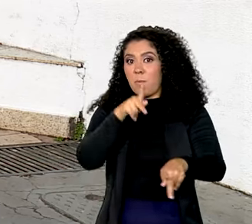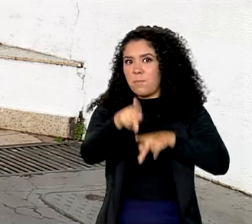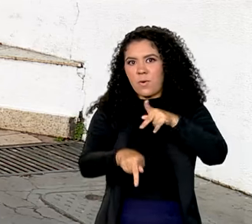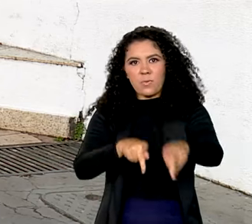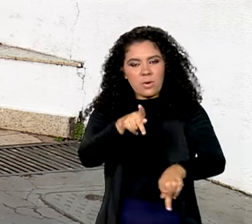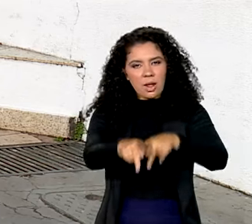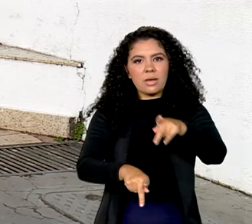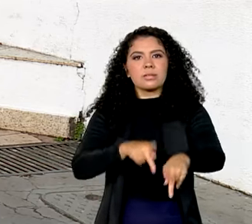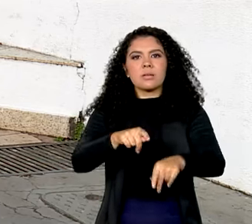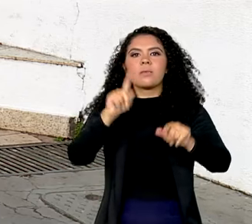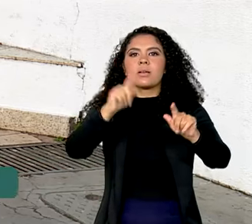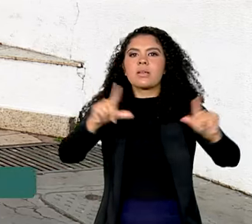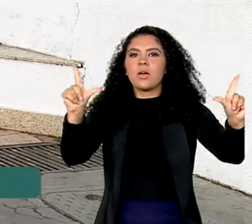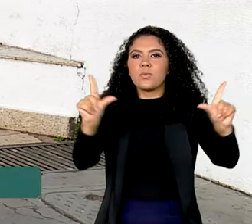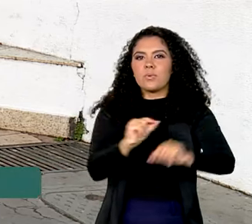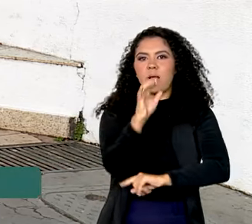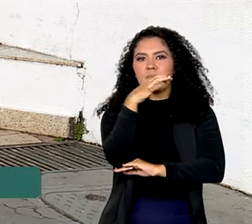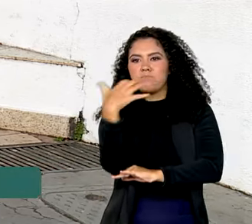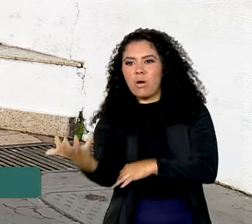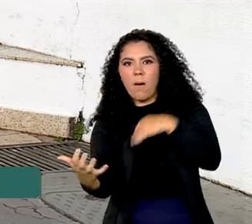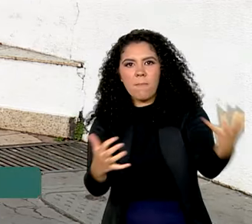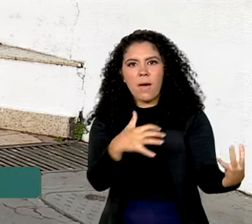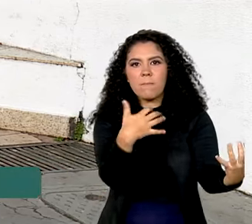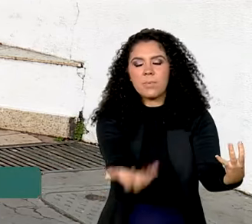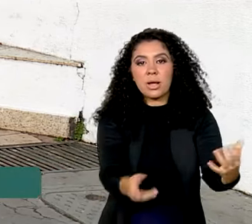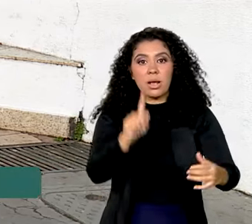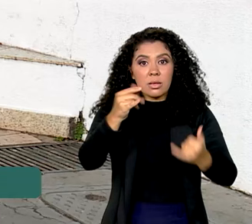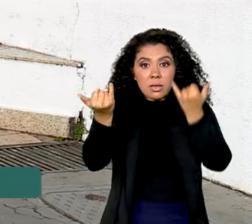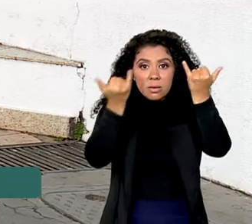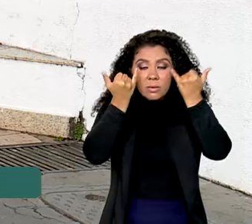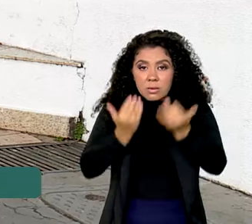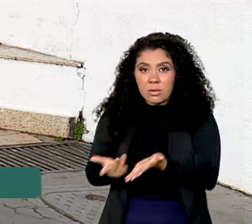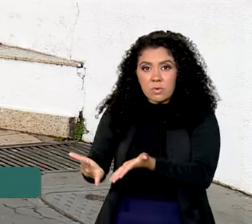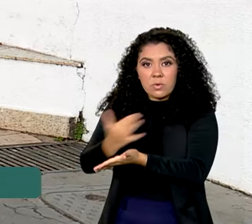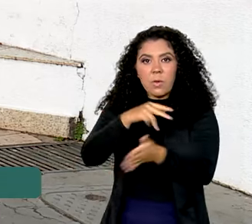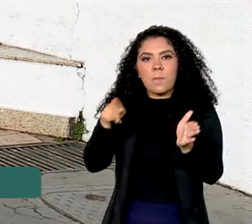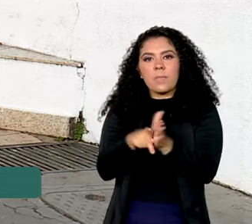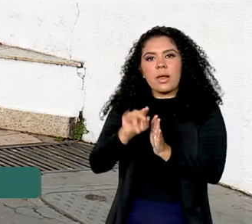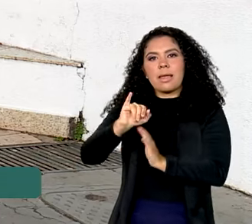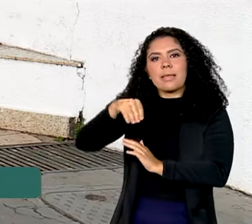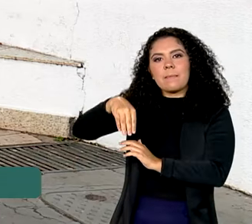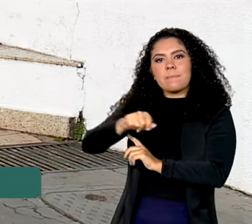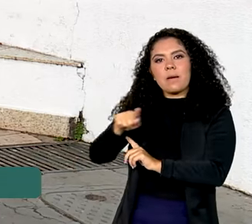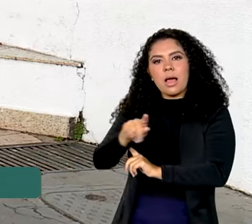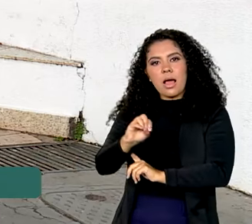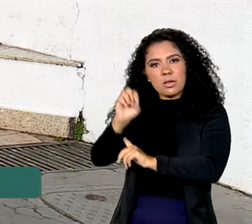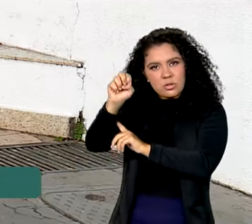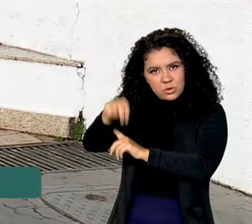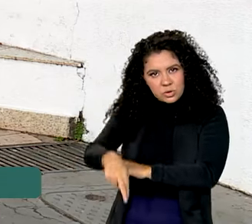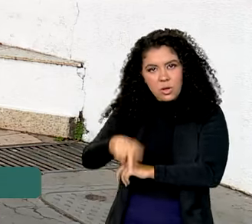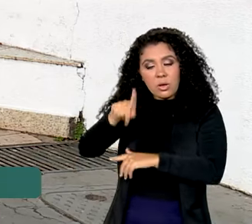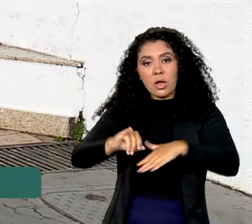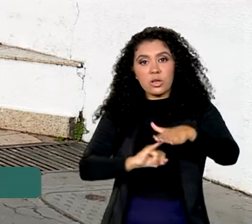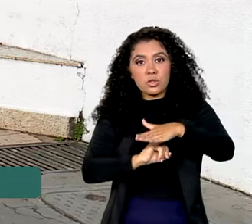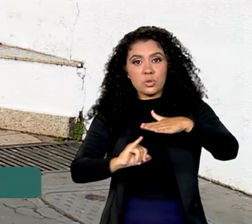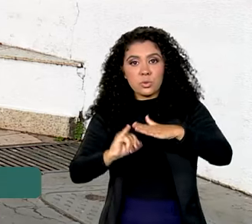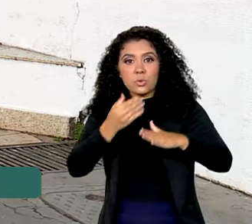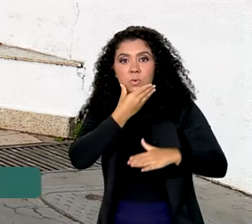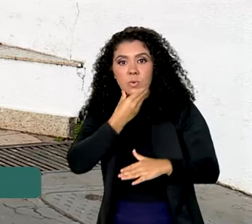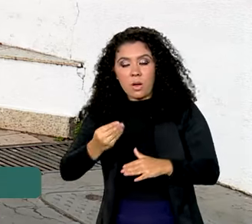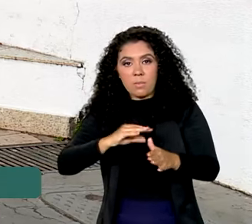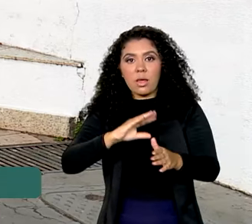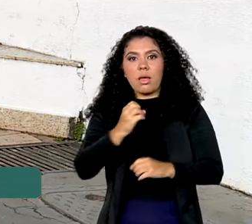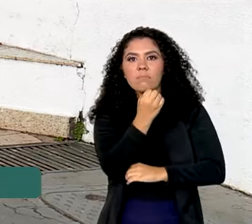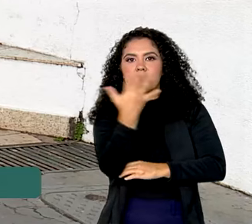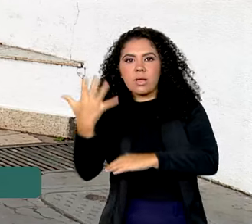a redução do desmatamento. Dados do IMAZON, o Instituto do Homem e do Meio Ambiente na Amazônia,